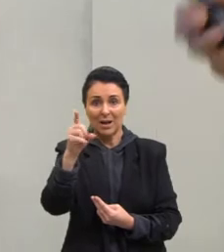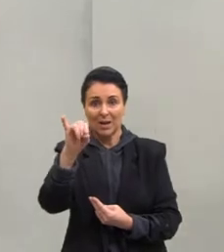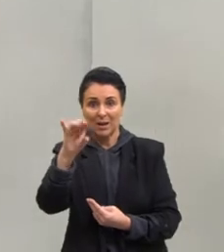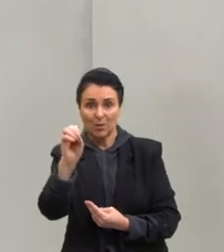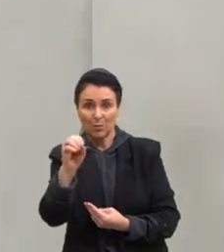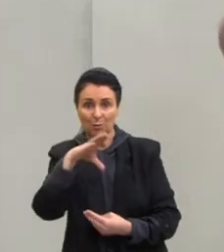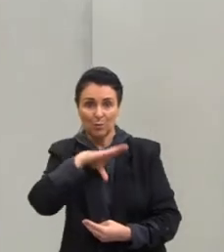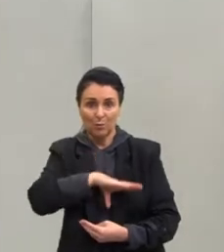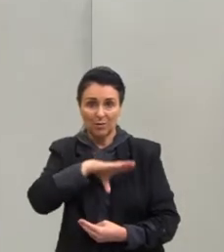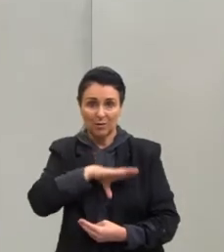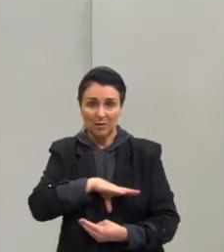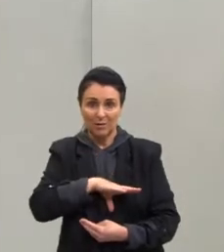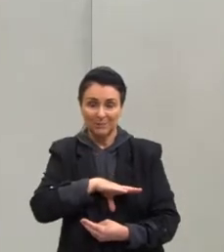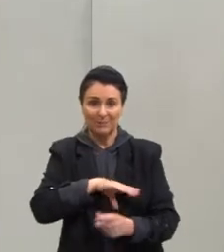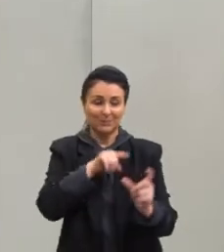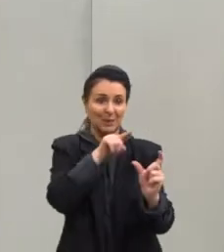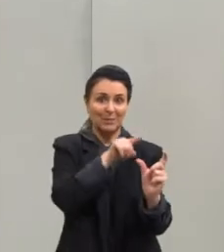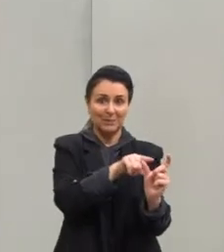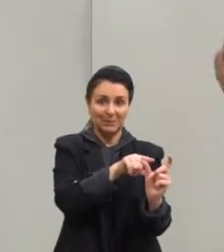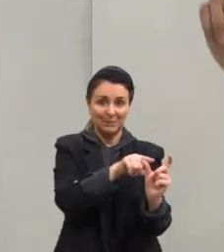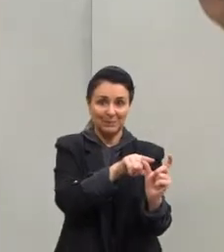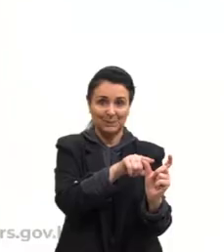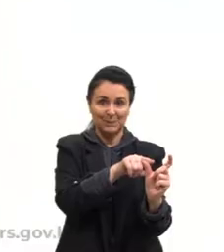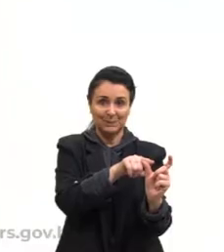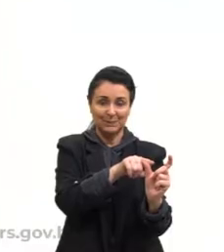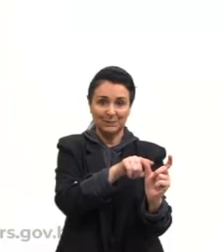pronúncia. Vou soletrar. Radio.